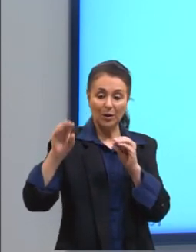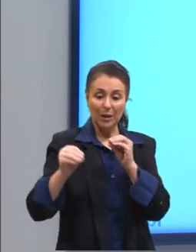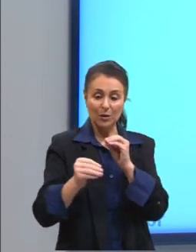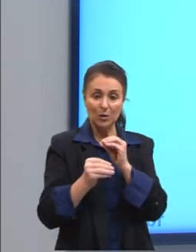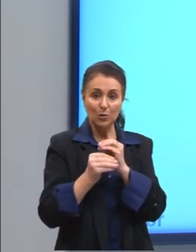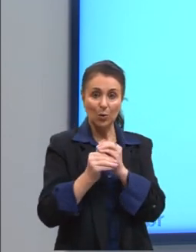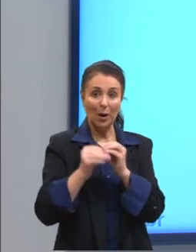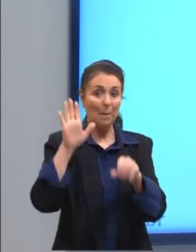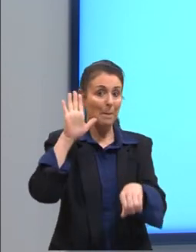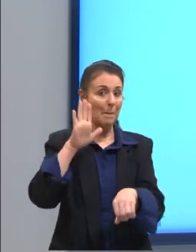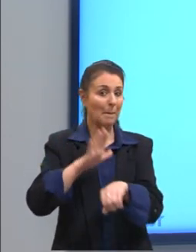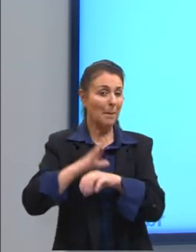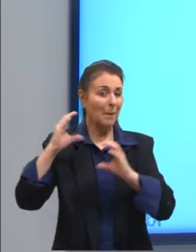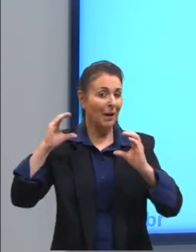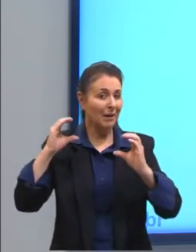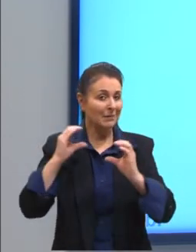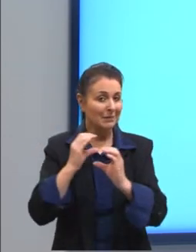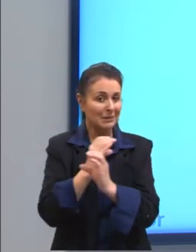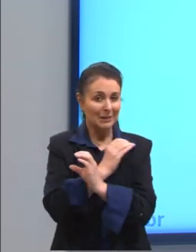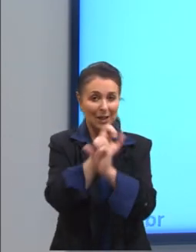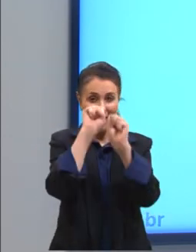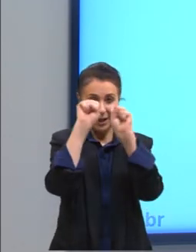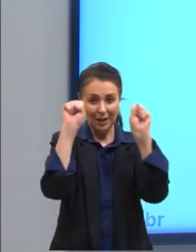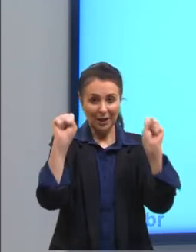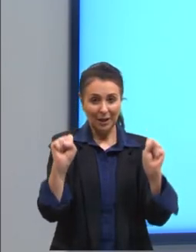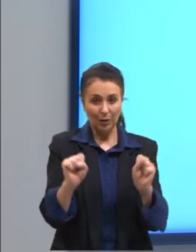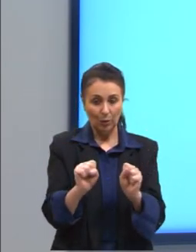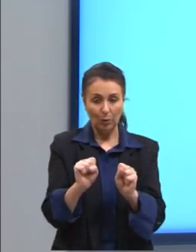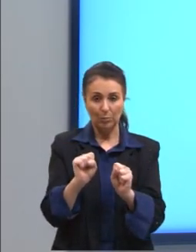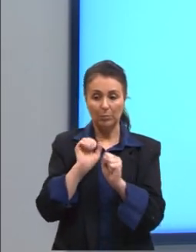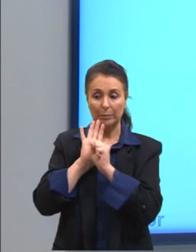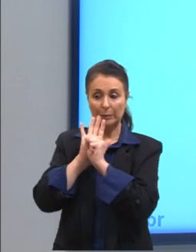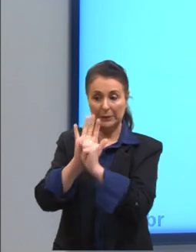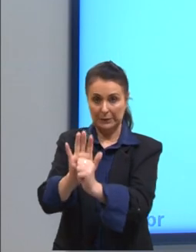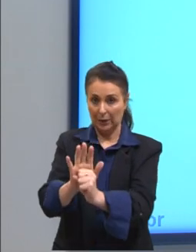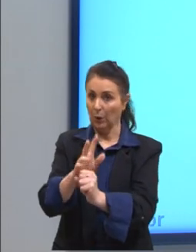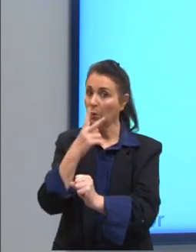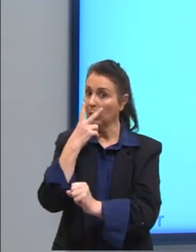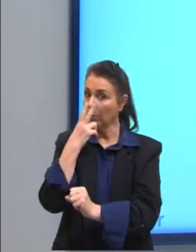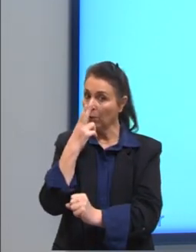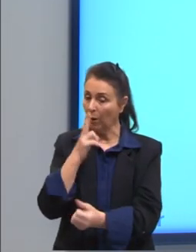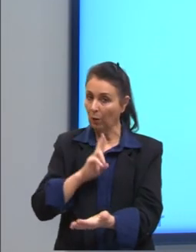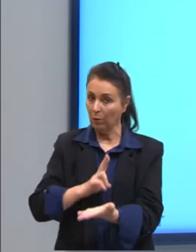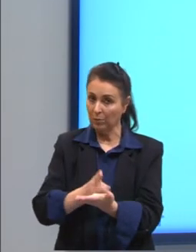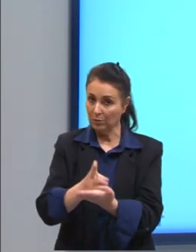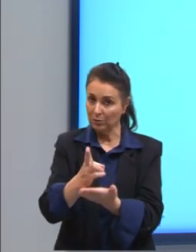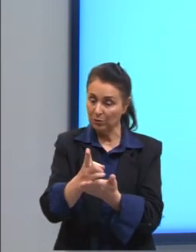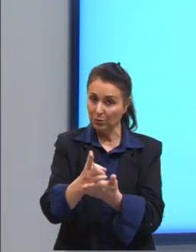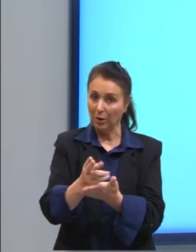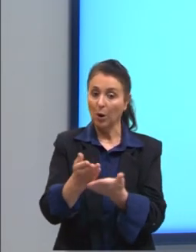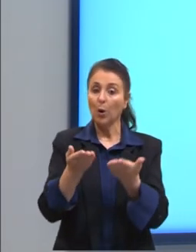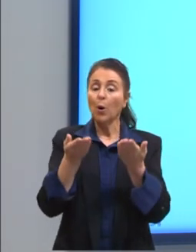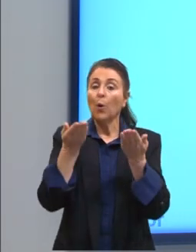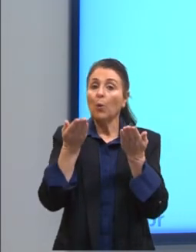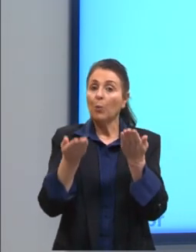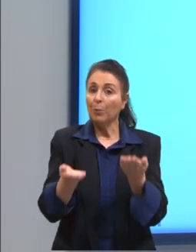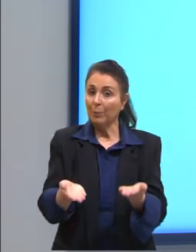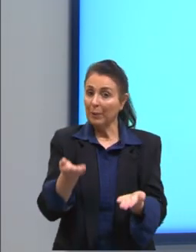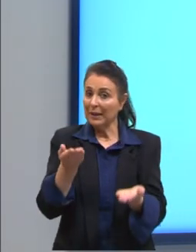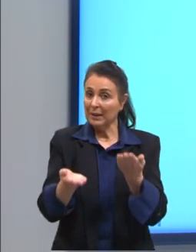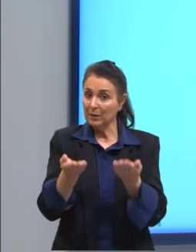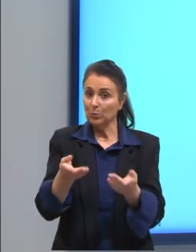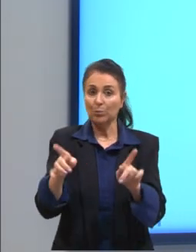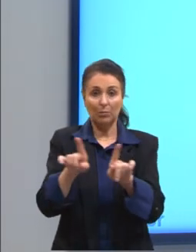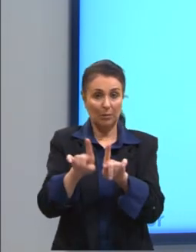calor nesse sistema. Vejam que a pressão continua a mesma, porque a gente tem aqui o mesmo peso em cima. Mas houve,